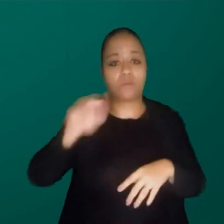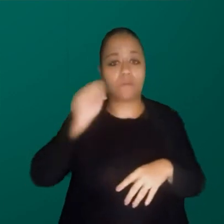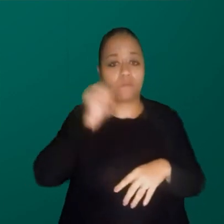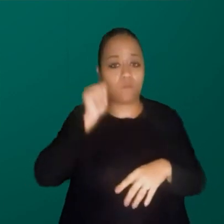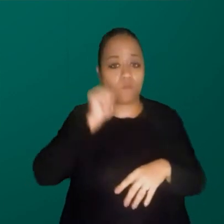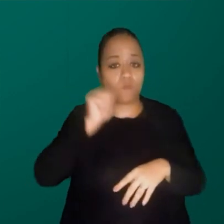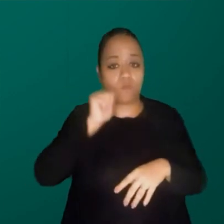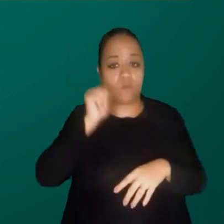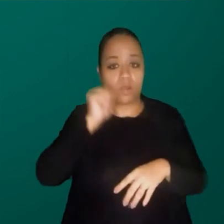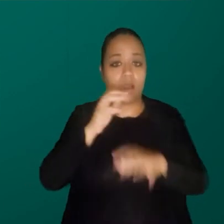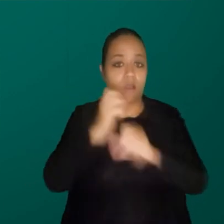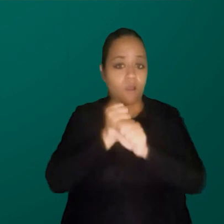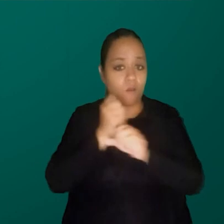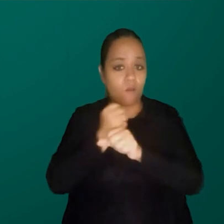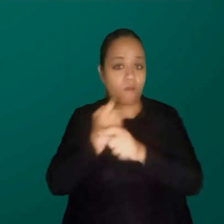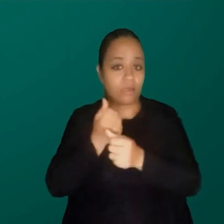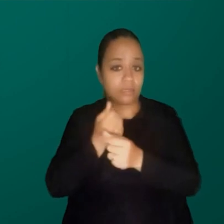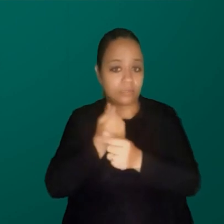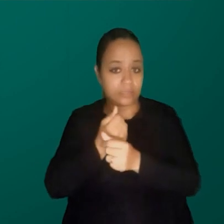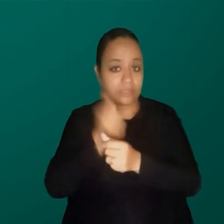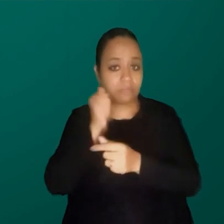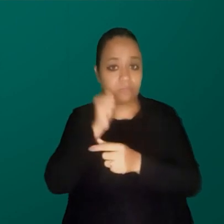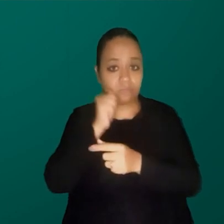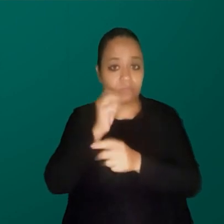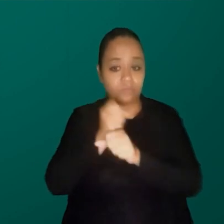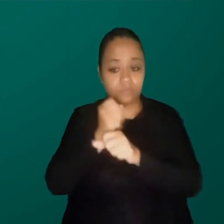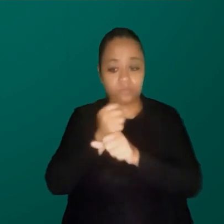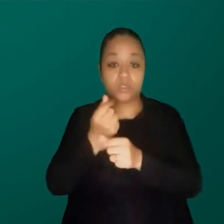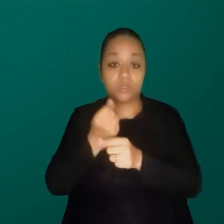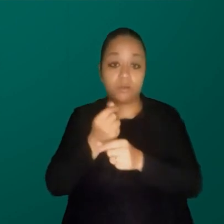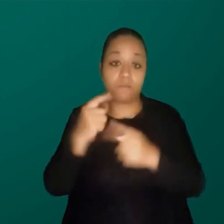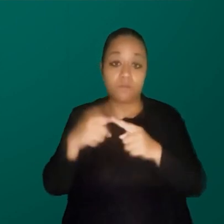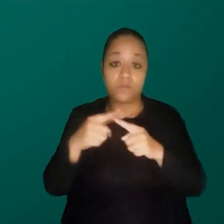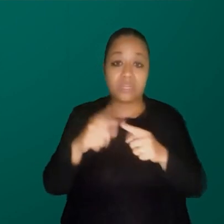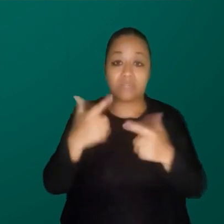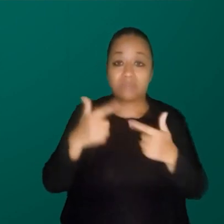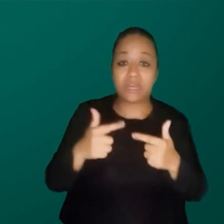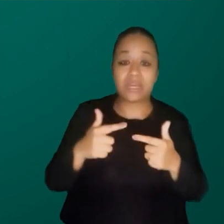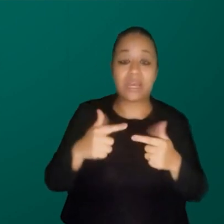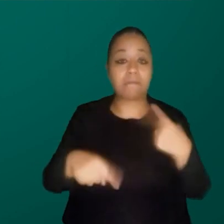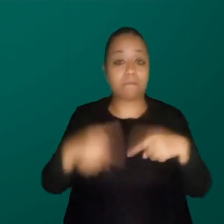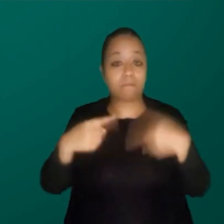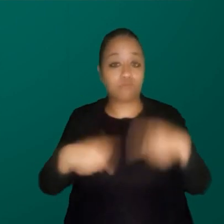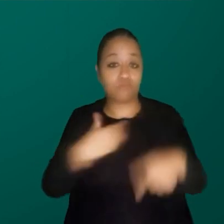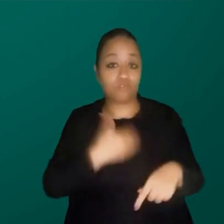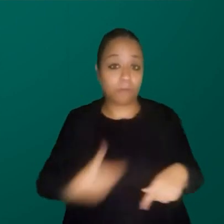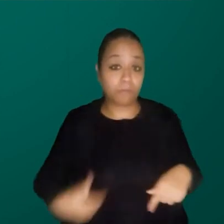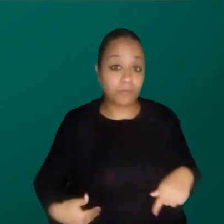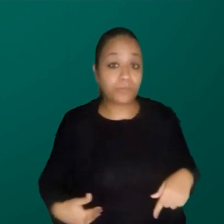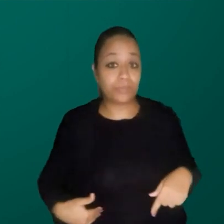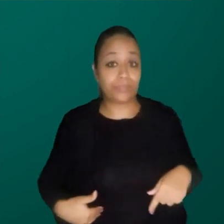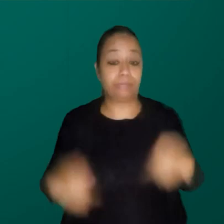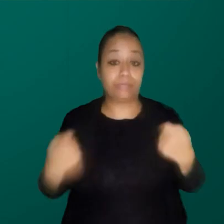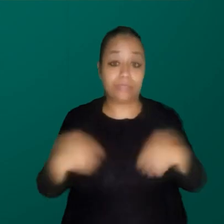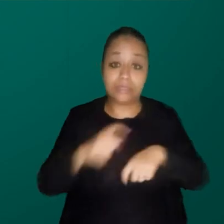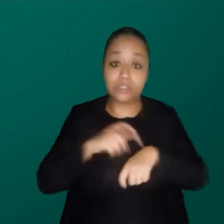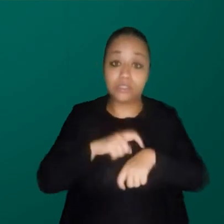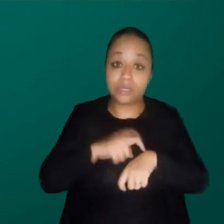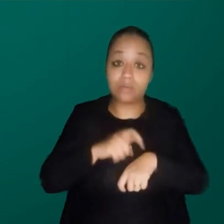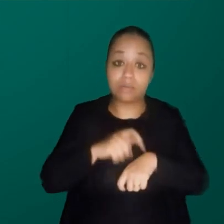mulher no orçamento. porque a gente não faz política pública sem tempo.